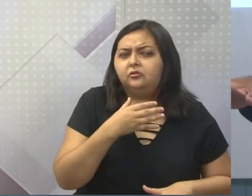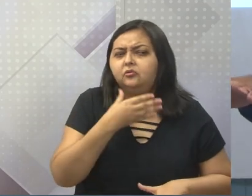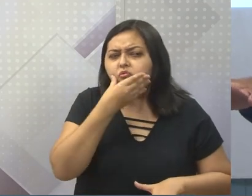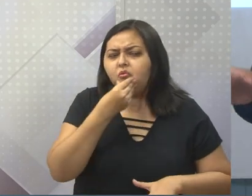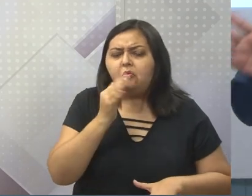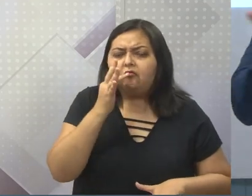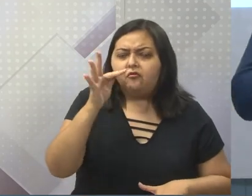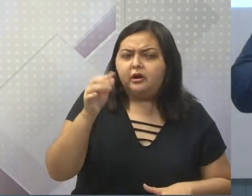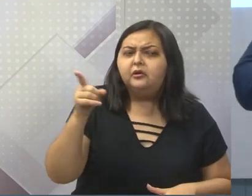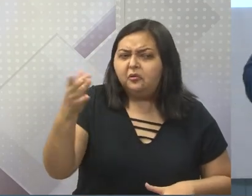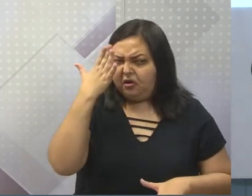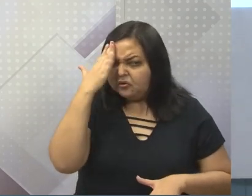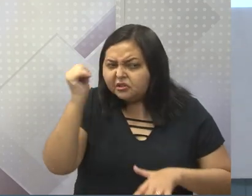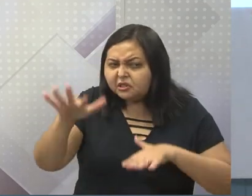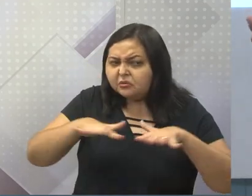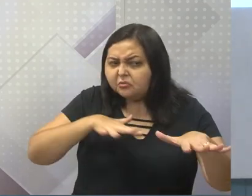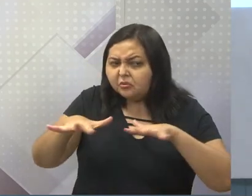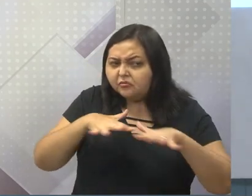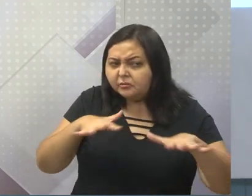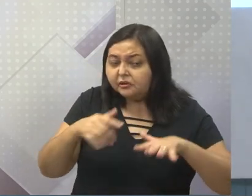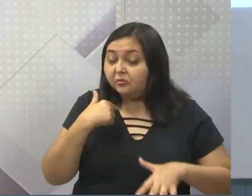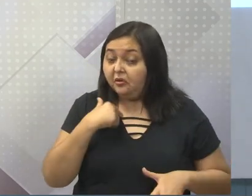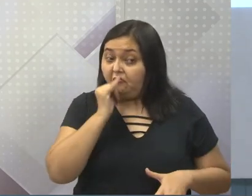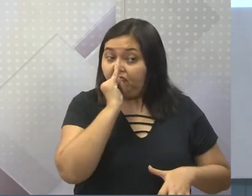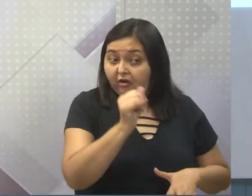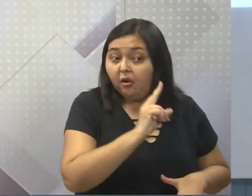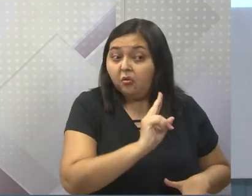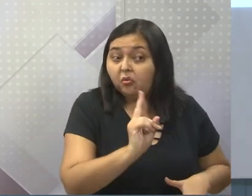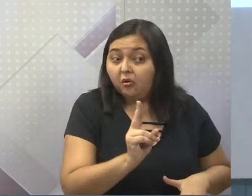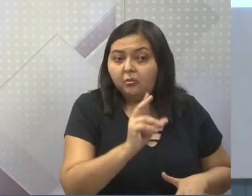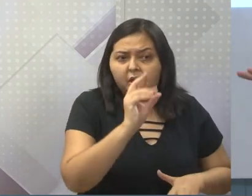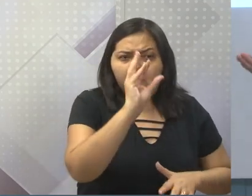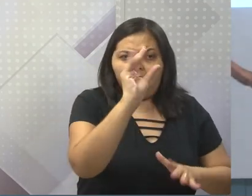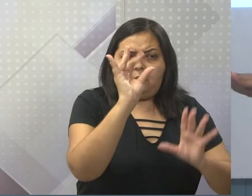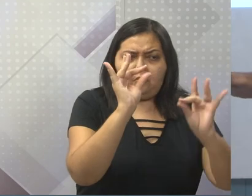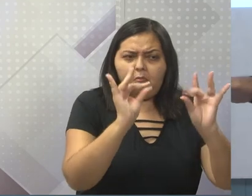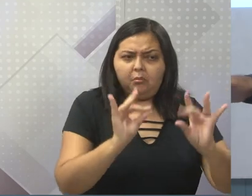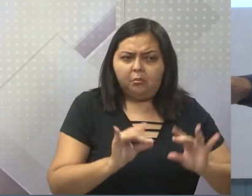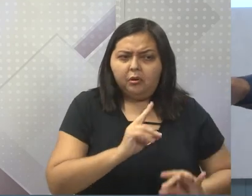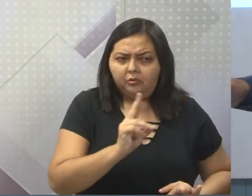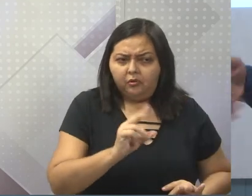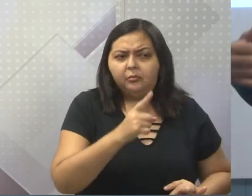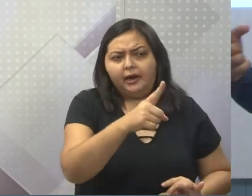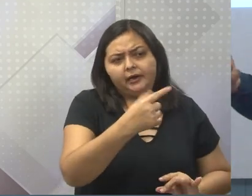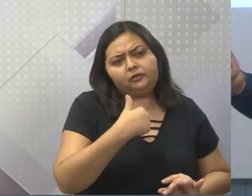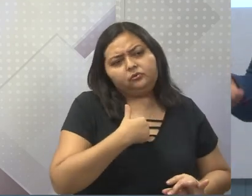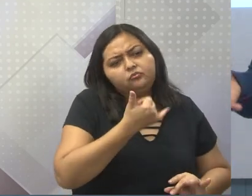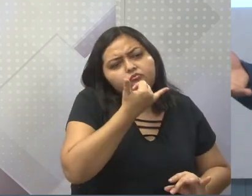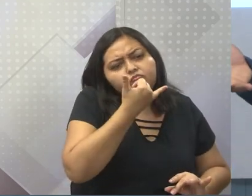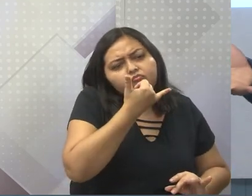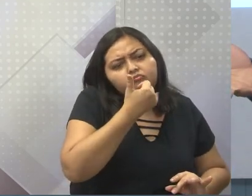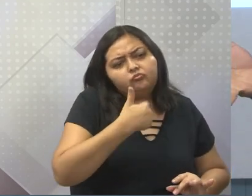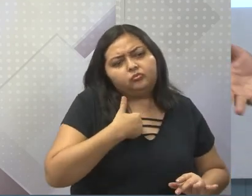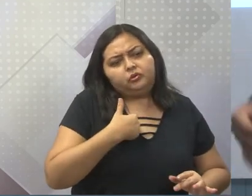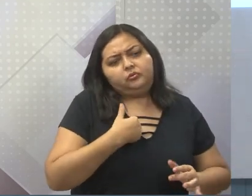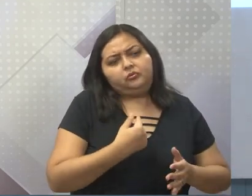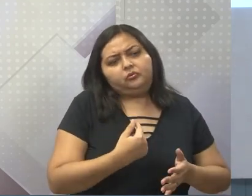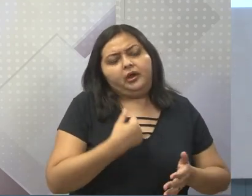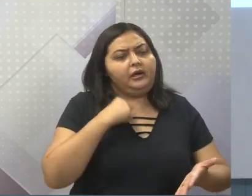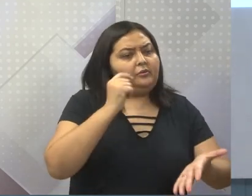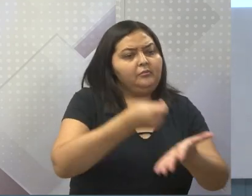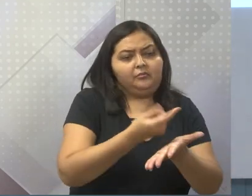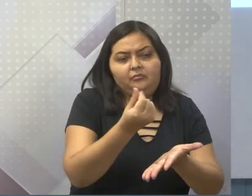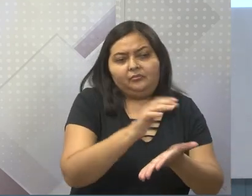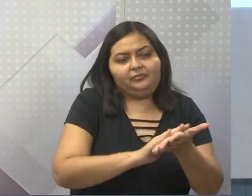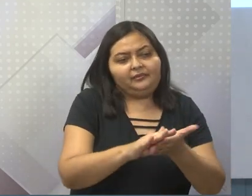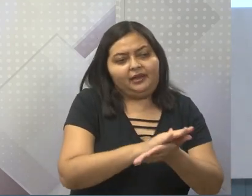movimento todo. E aí eu digo, e tu perdoa minhas dívidas. E aí, vai ou vai? Aí